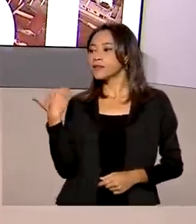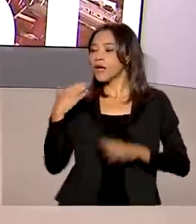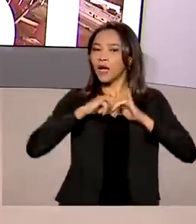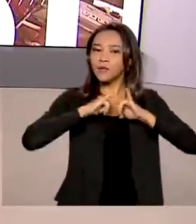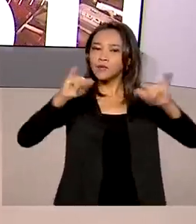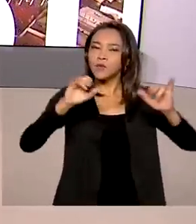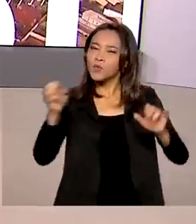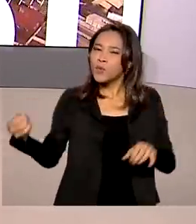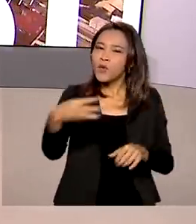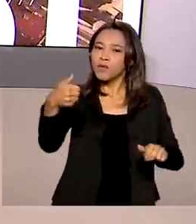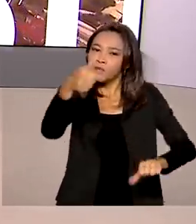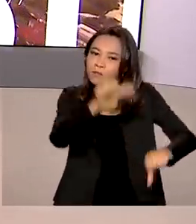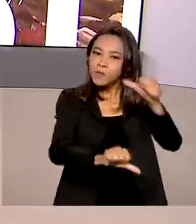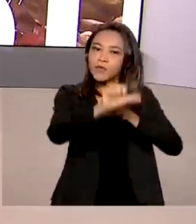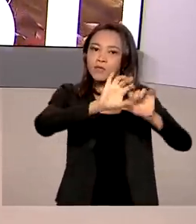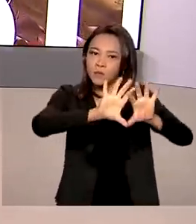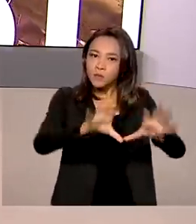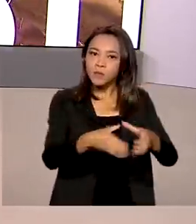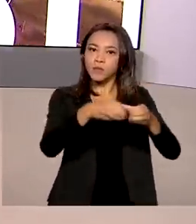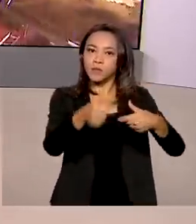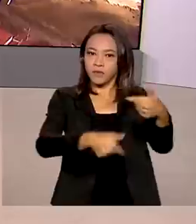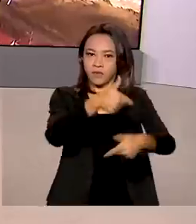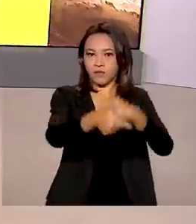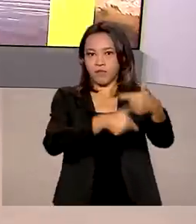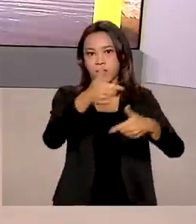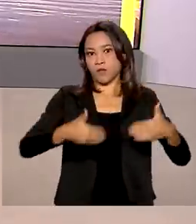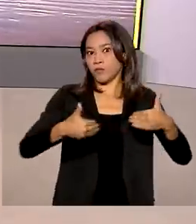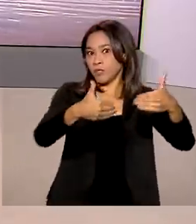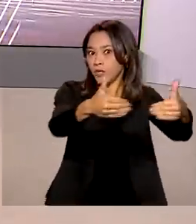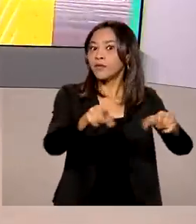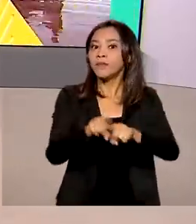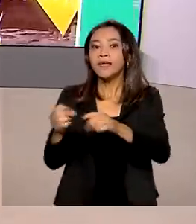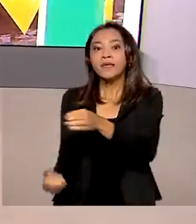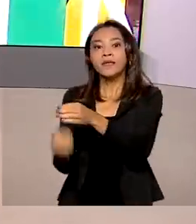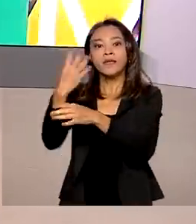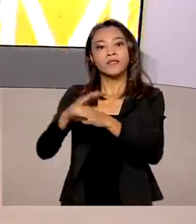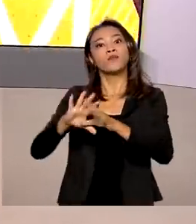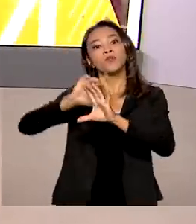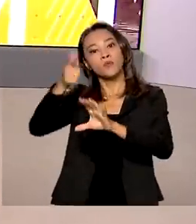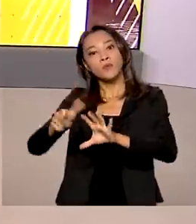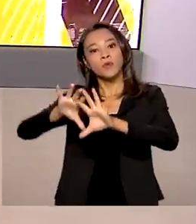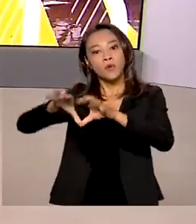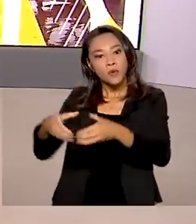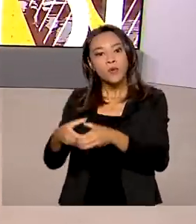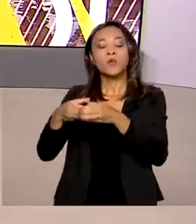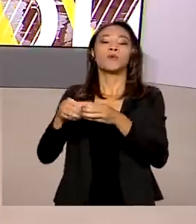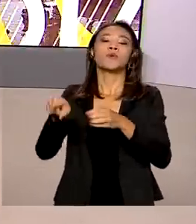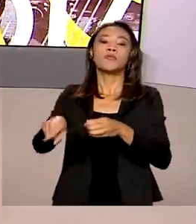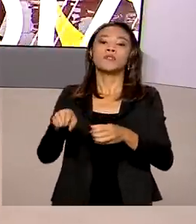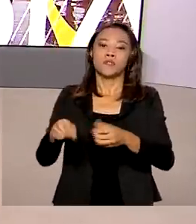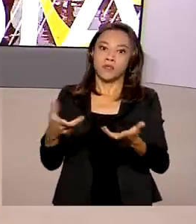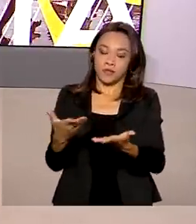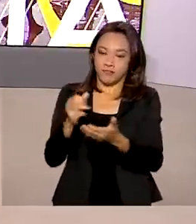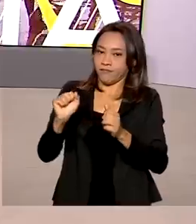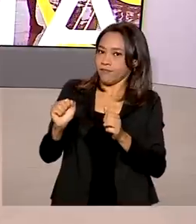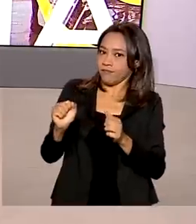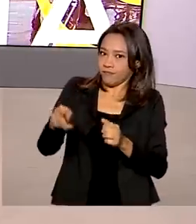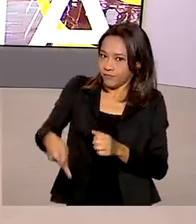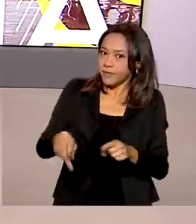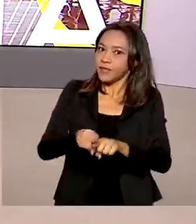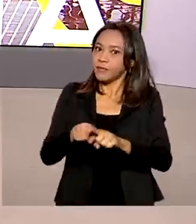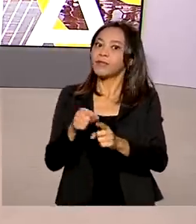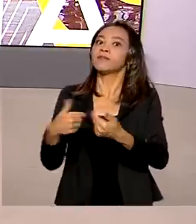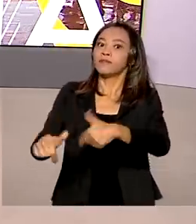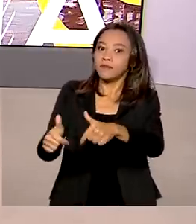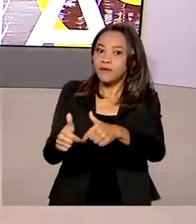nova mudança na equipe ministerial e também a criação da pasta do Emprego e da Previdência Social. Segundo o presidente, as